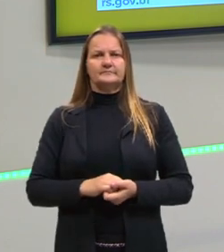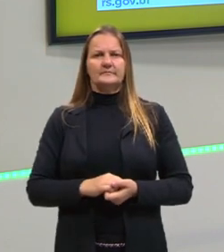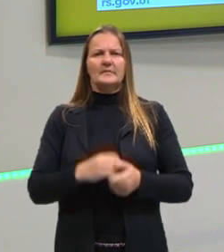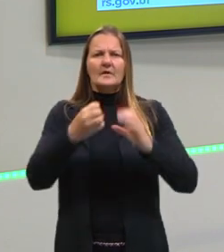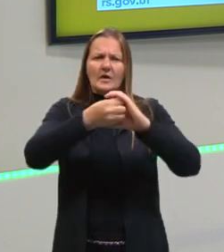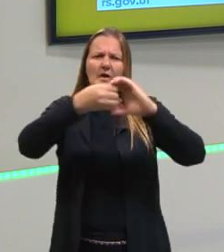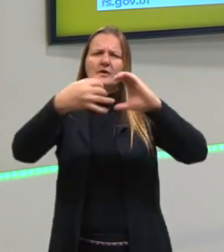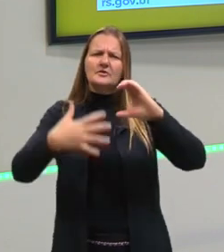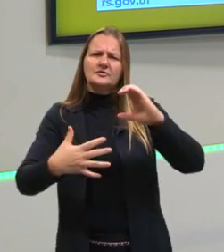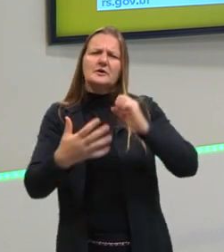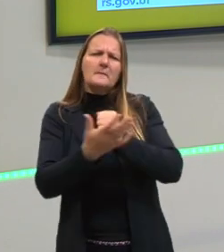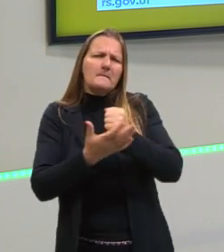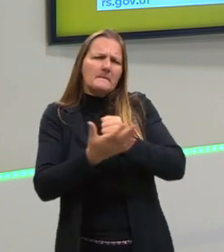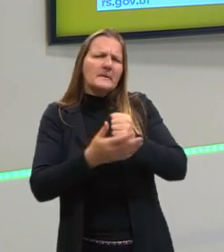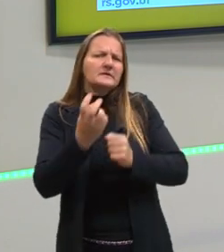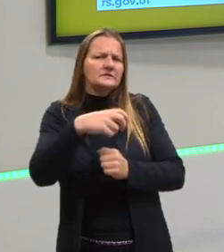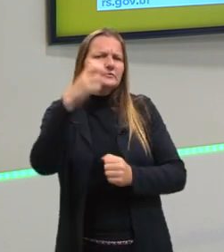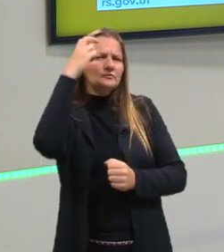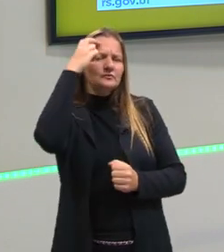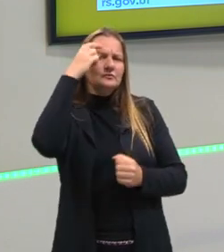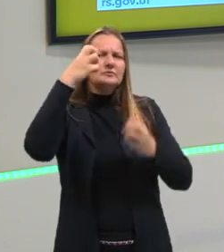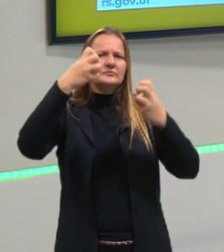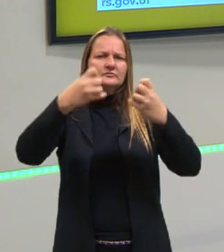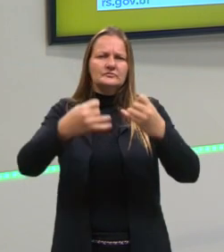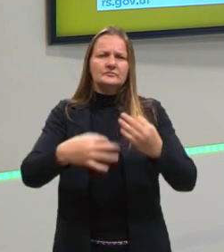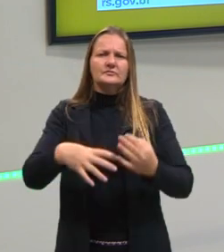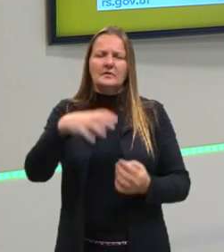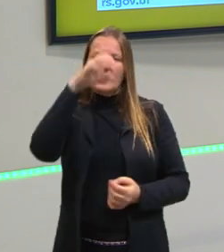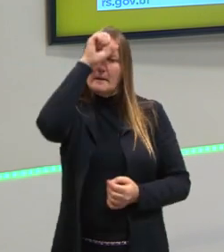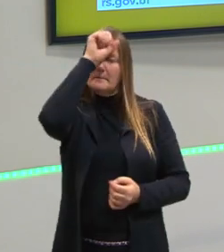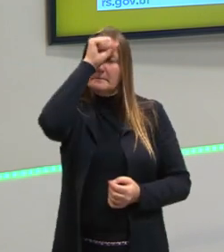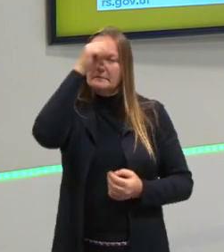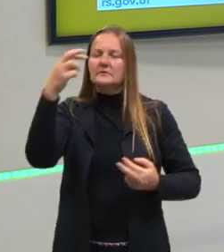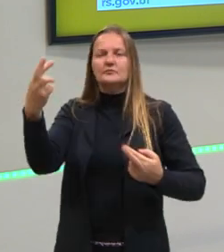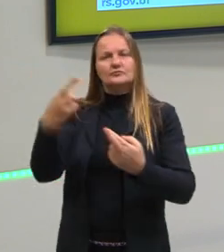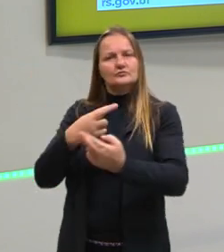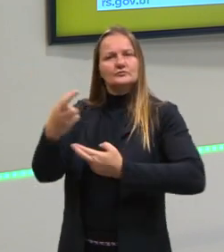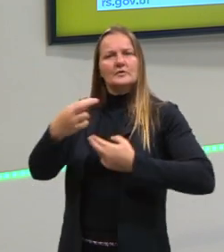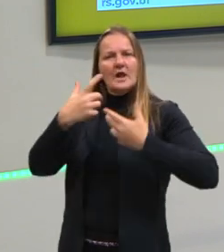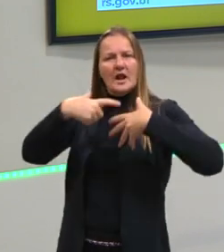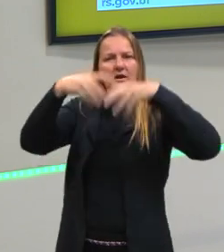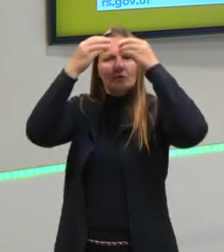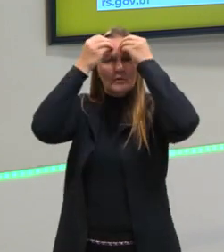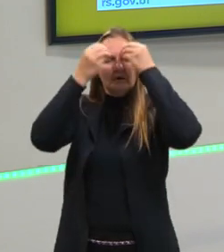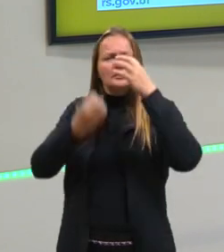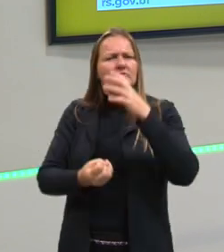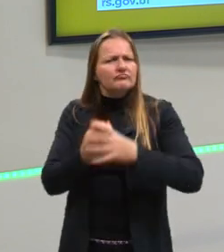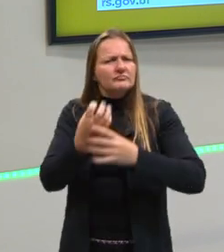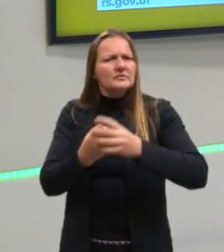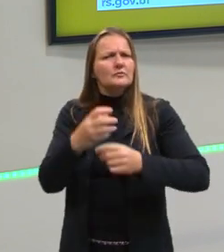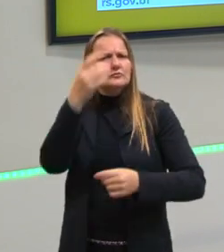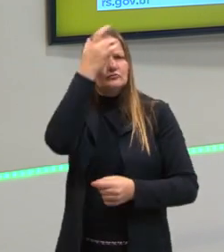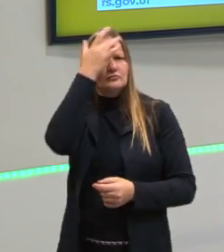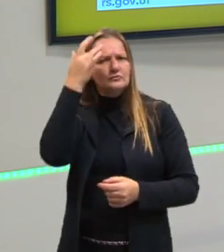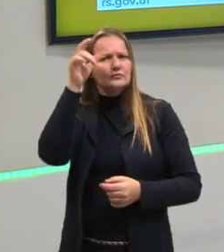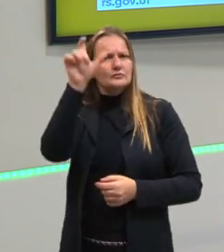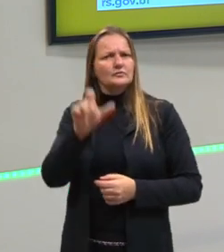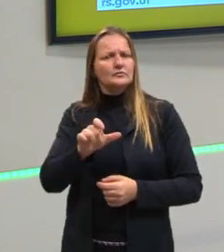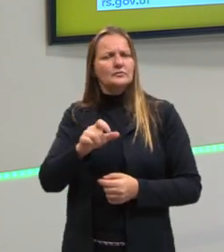as características básicas da cultura. Adquirida pela aprendizagem, transmitida pela linguagem, criação exclusiva dos seres humanos,